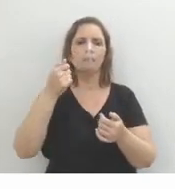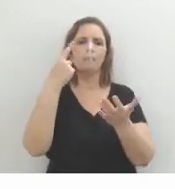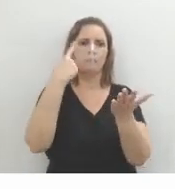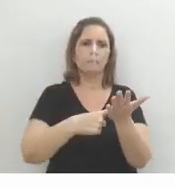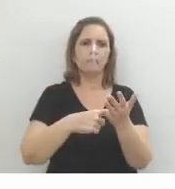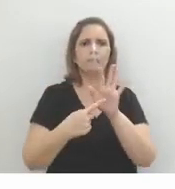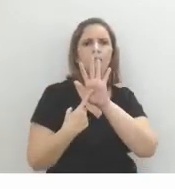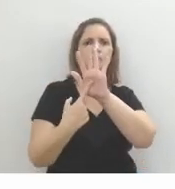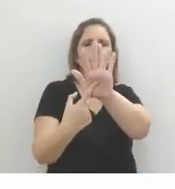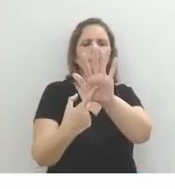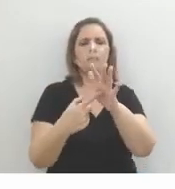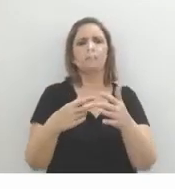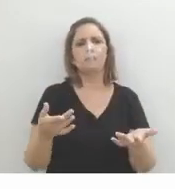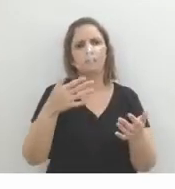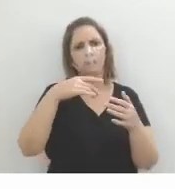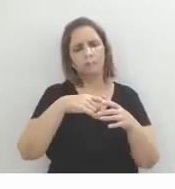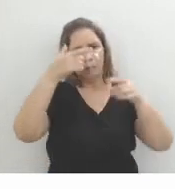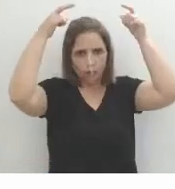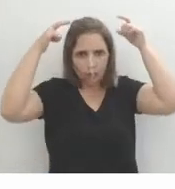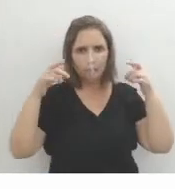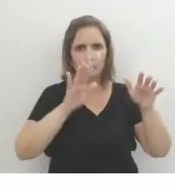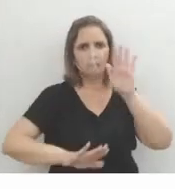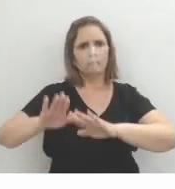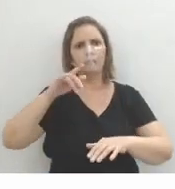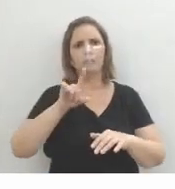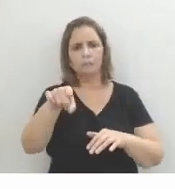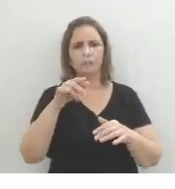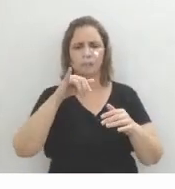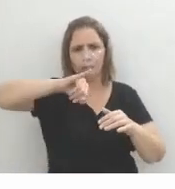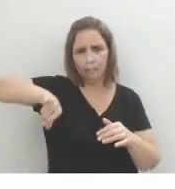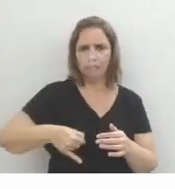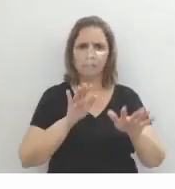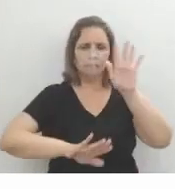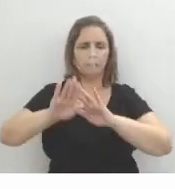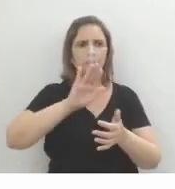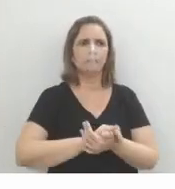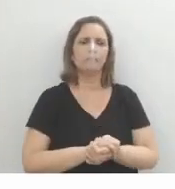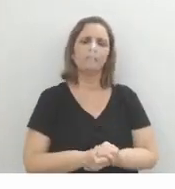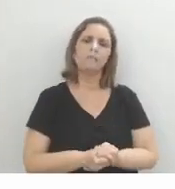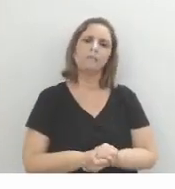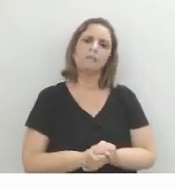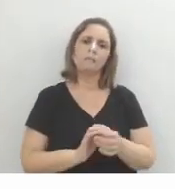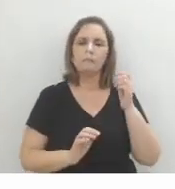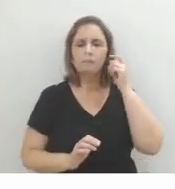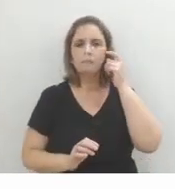apresentar-lhe a corte e cuidar para que ele não seja alvo de aproveitadores. Pessoal, olha,